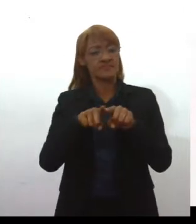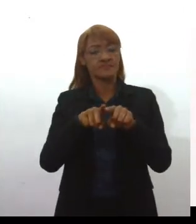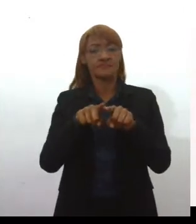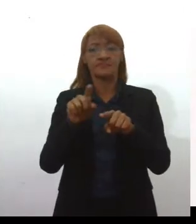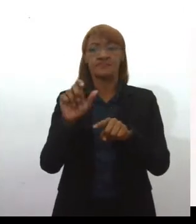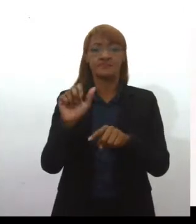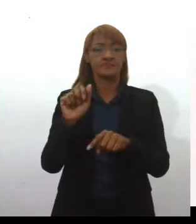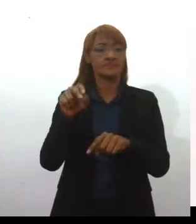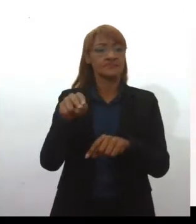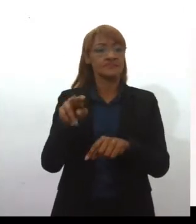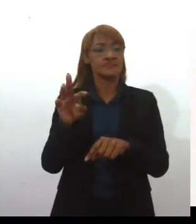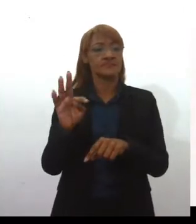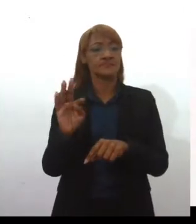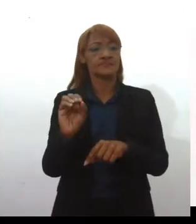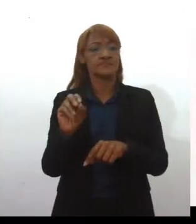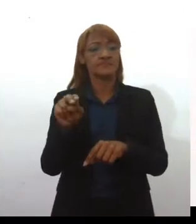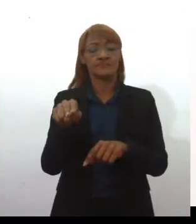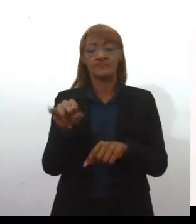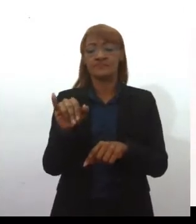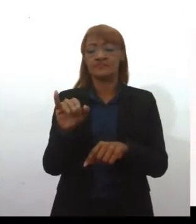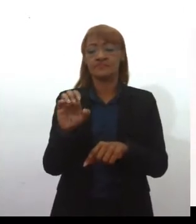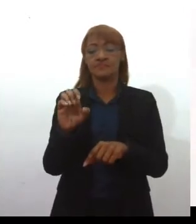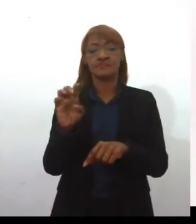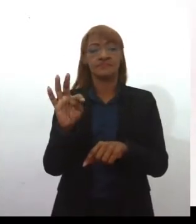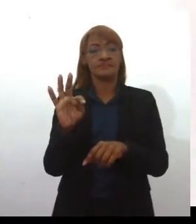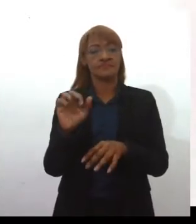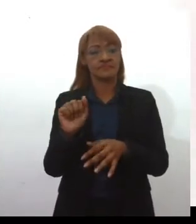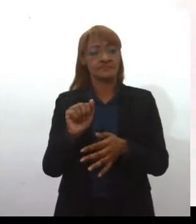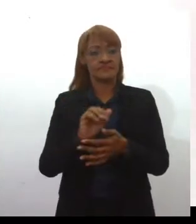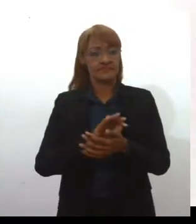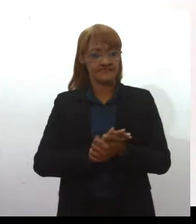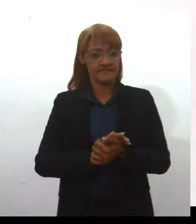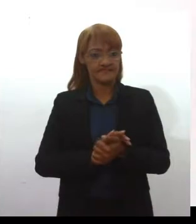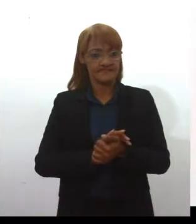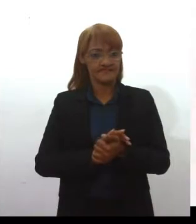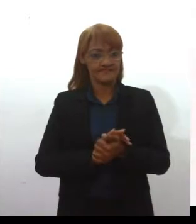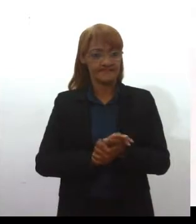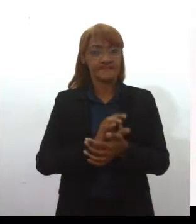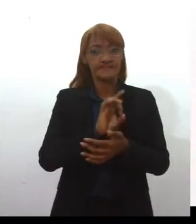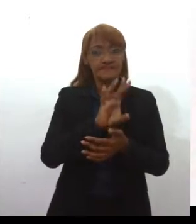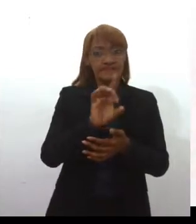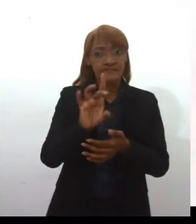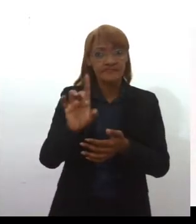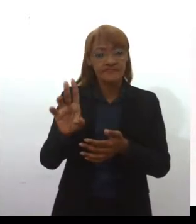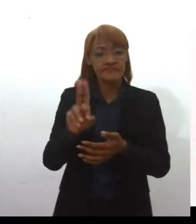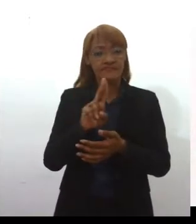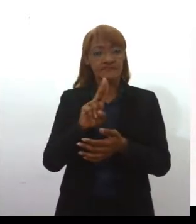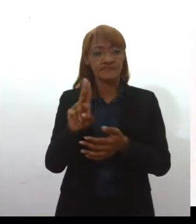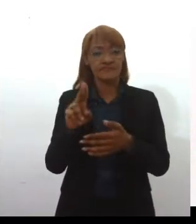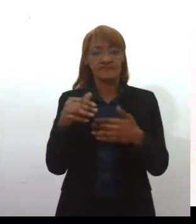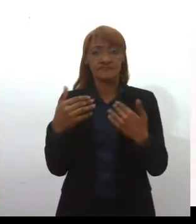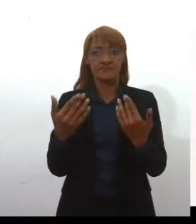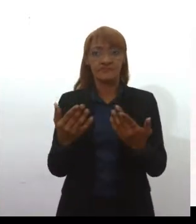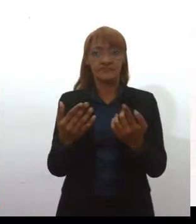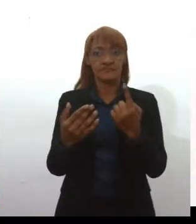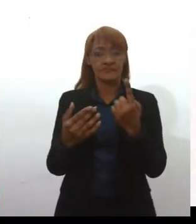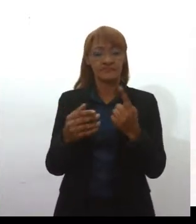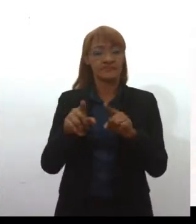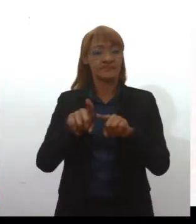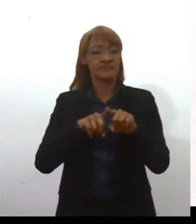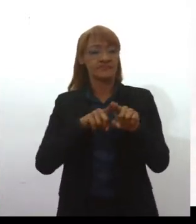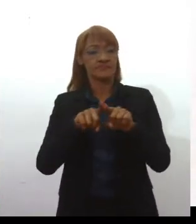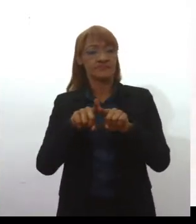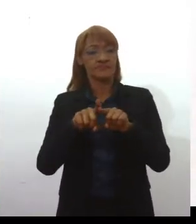Na minha casa, nós somos todos com a letra J, Jeruzi, Janete, Jussara, Jorge, Jussi, Amar. E uma irmã, que quebrou essa